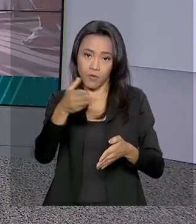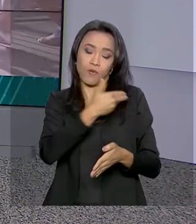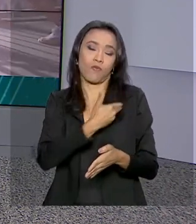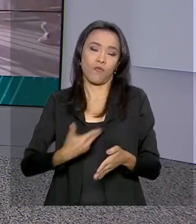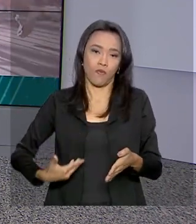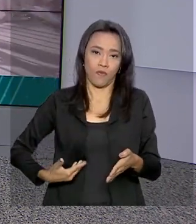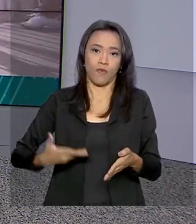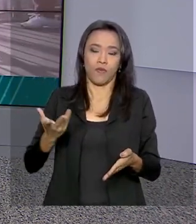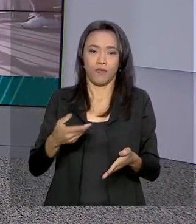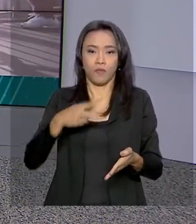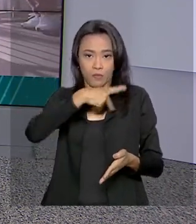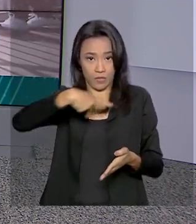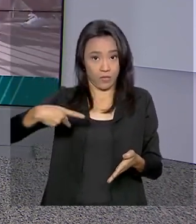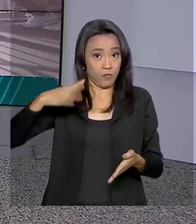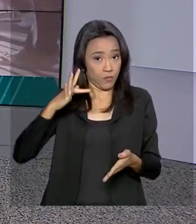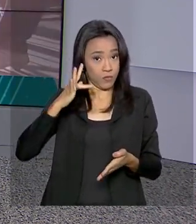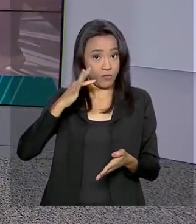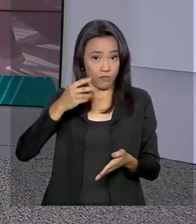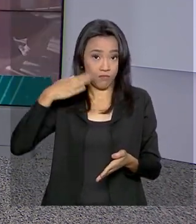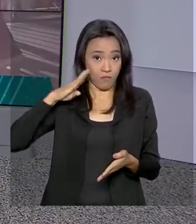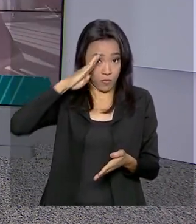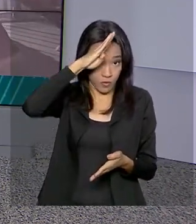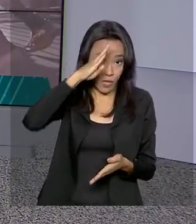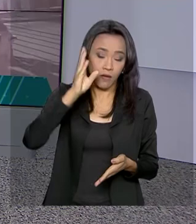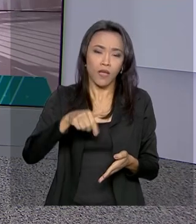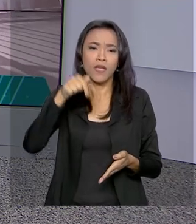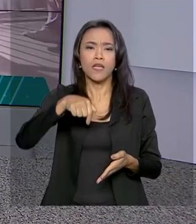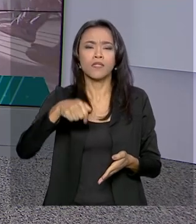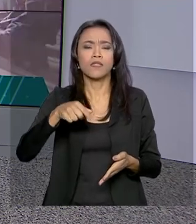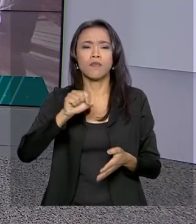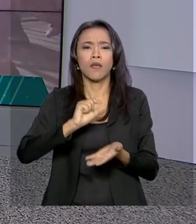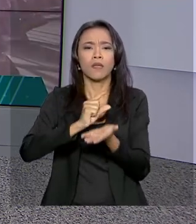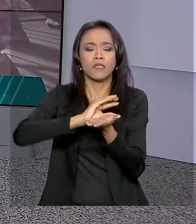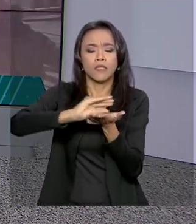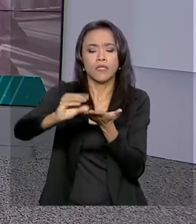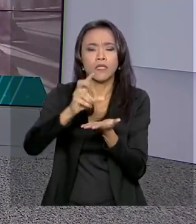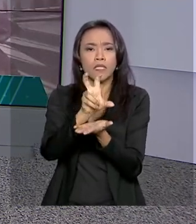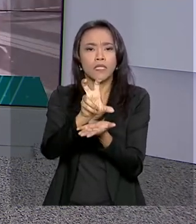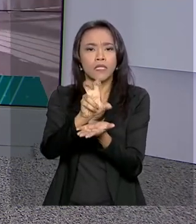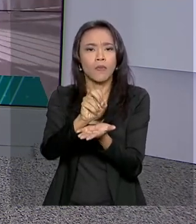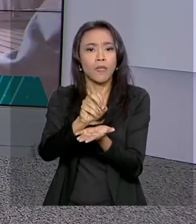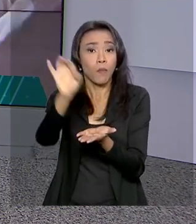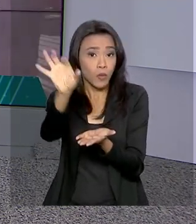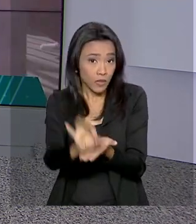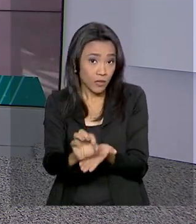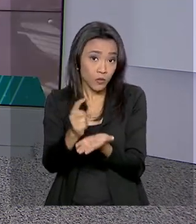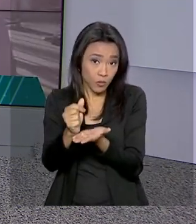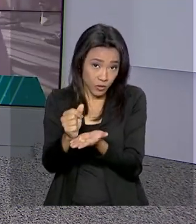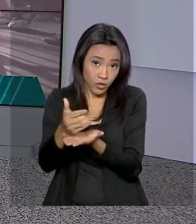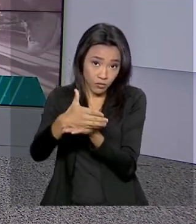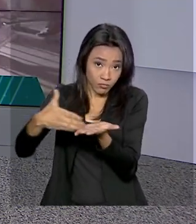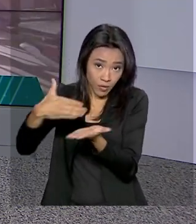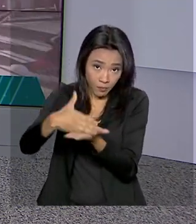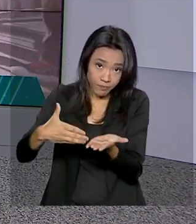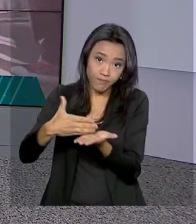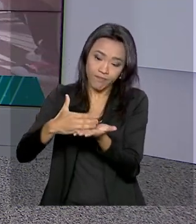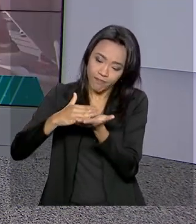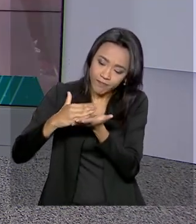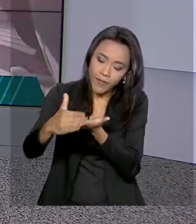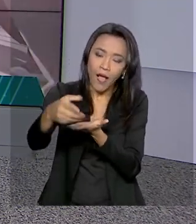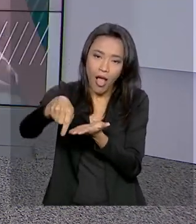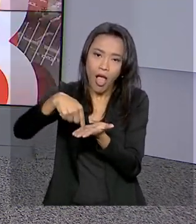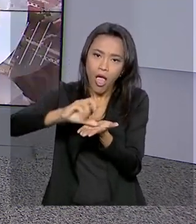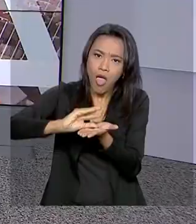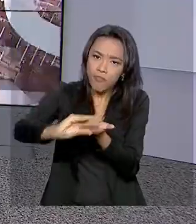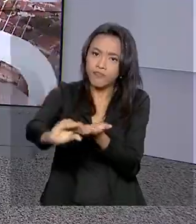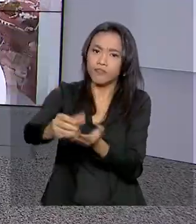No primeiro semestre deste ano, foram destinados cerca de 50% dos recursos da pasta para ações e obras